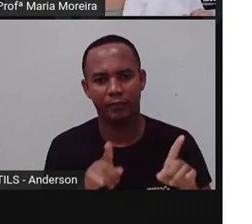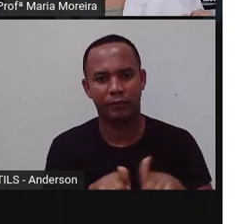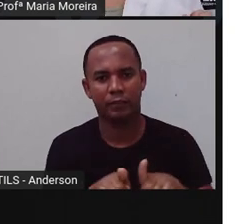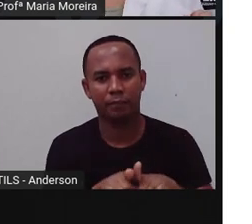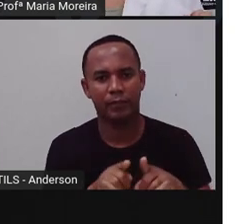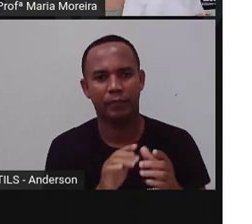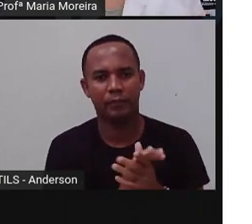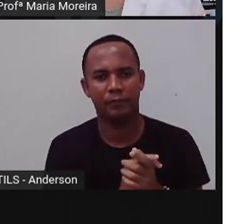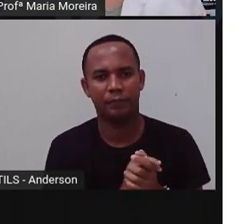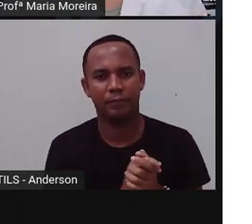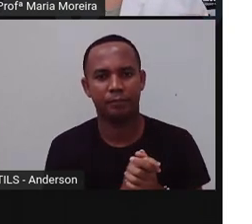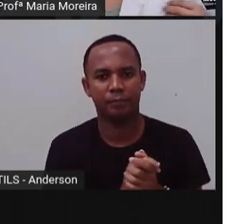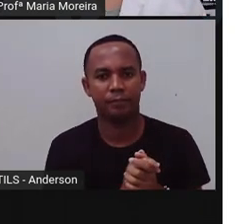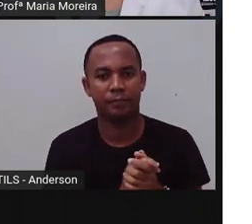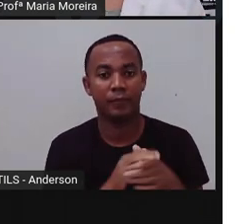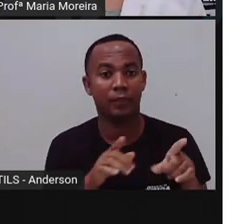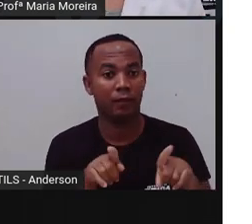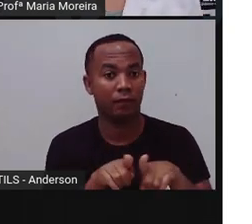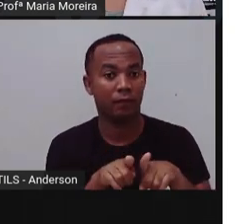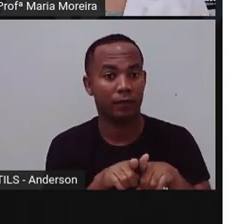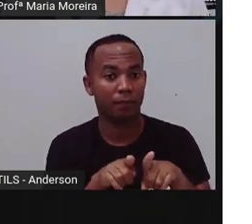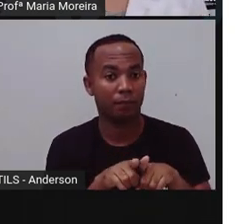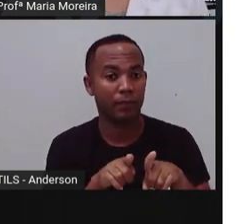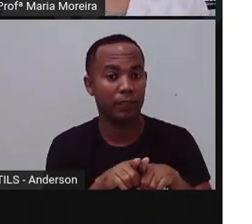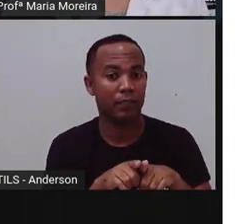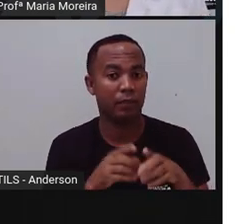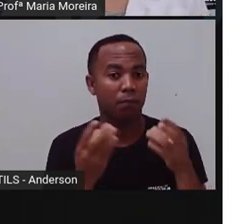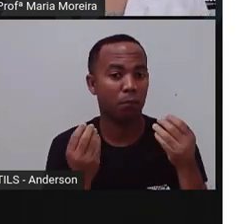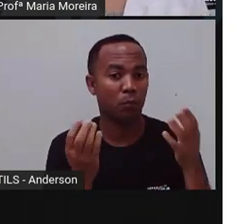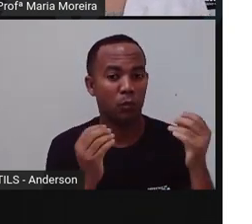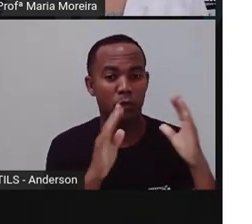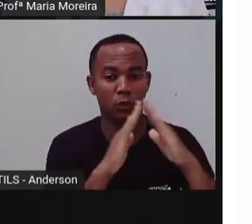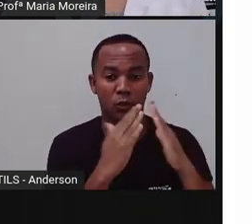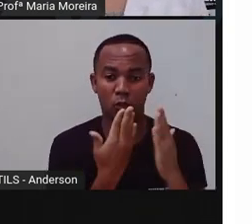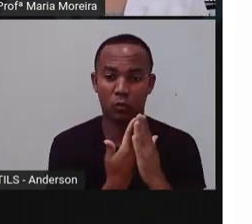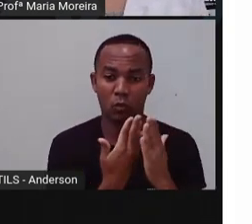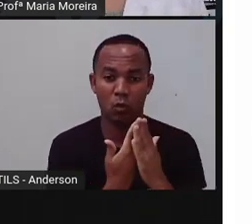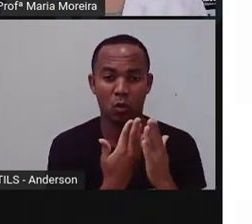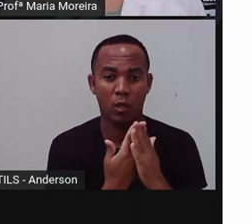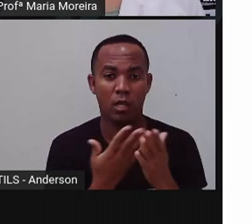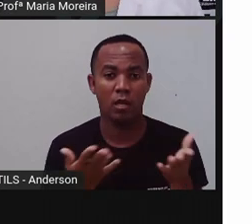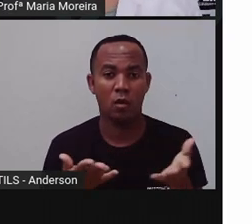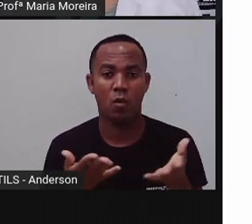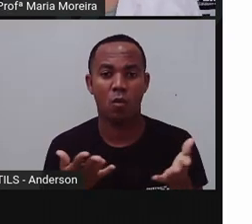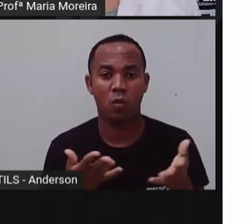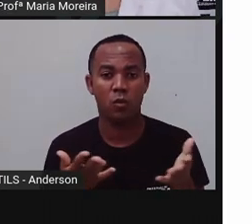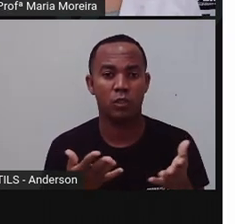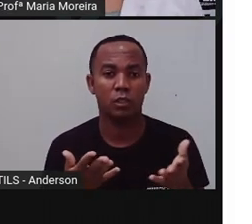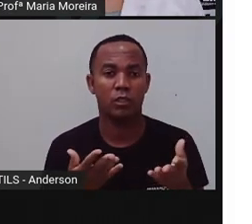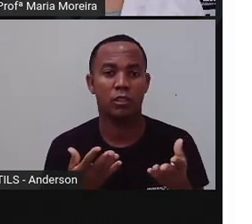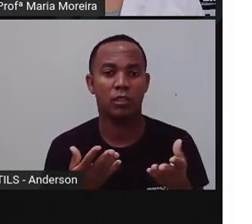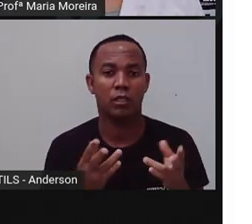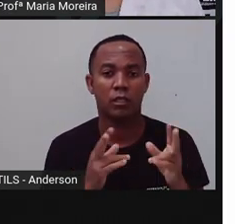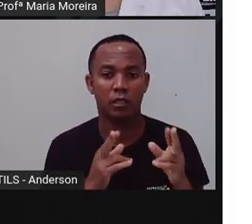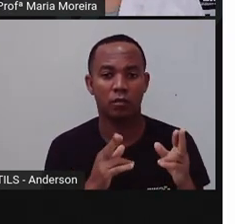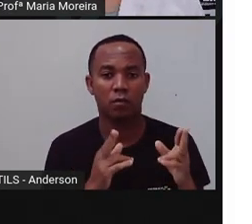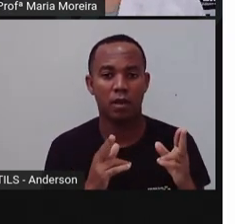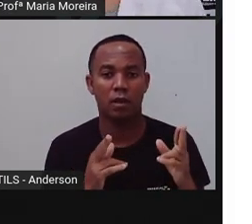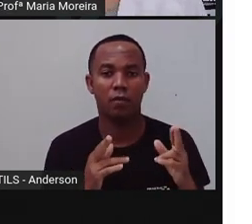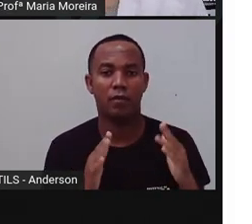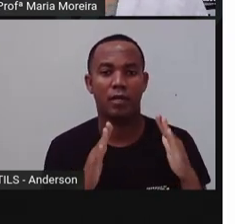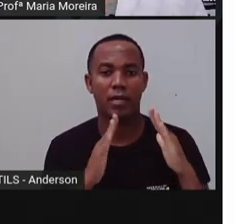Bom, passamos tanto tempo na escola, né? Que ela é como a nossa segunda casa.